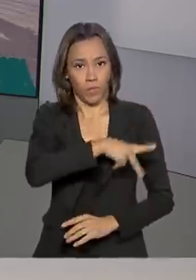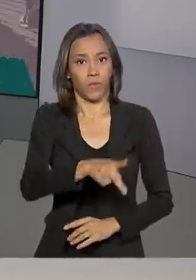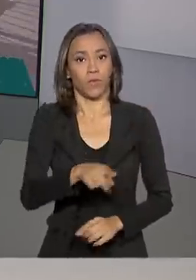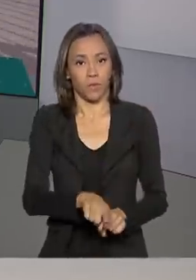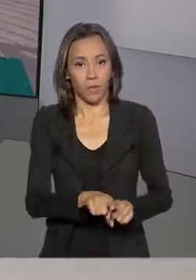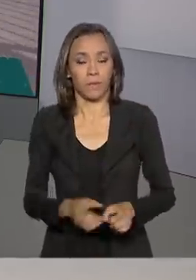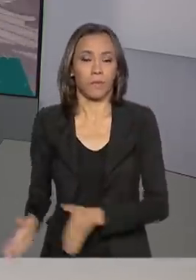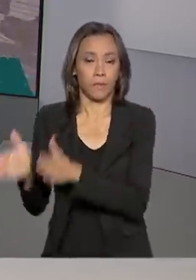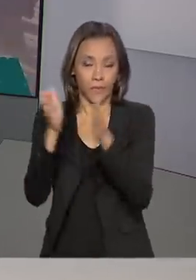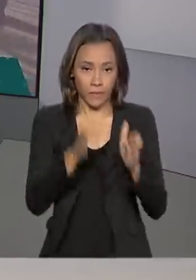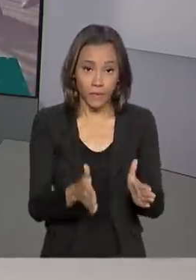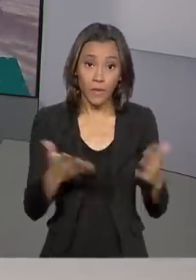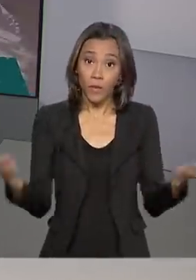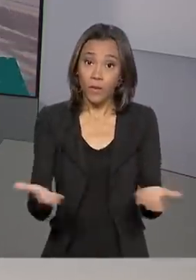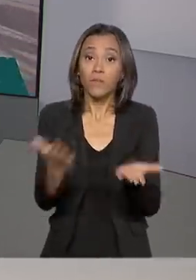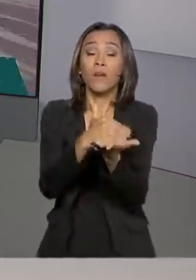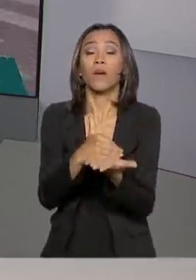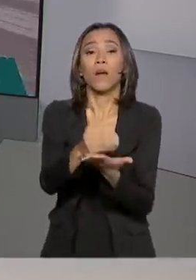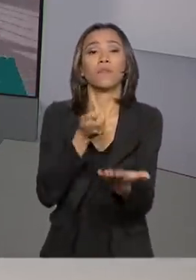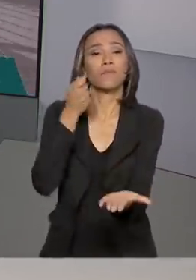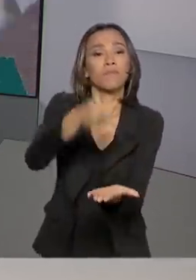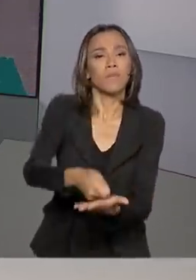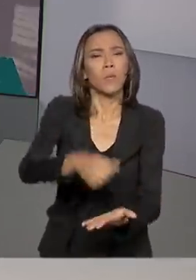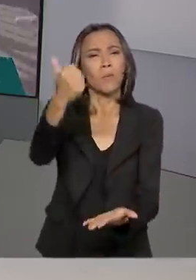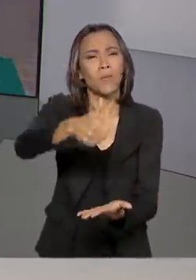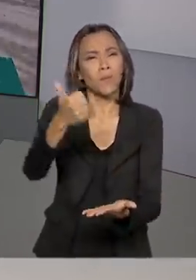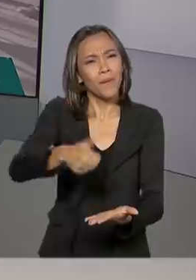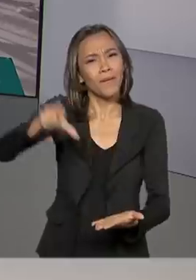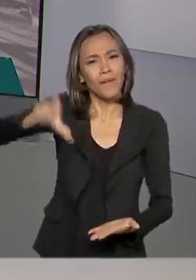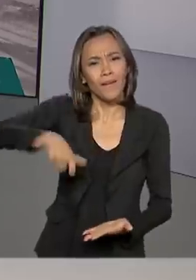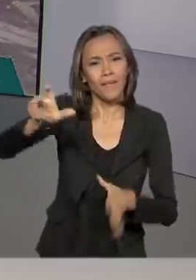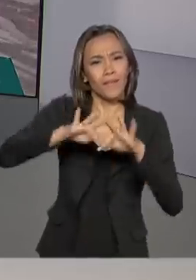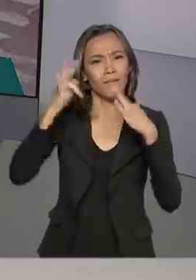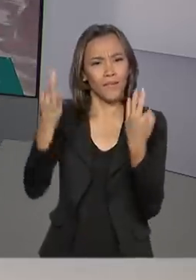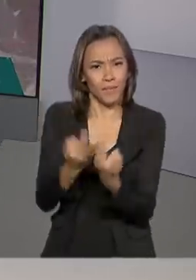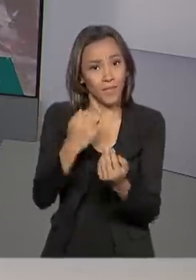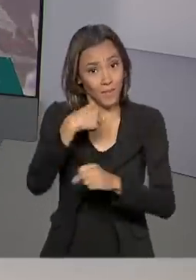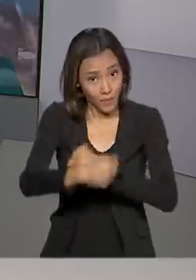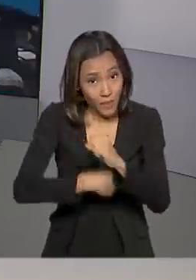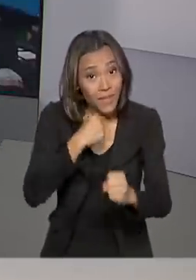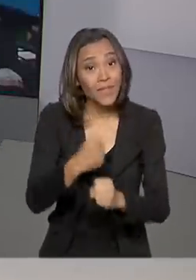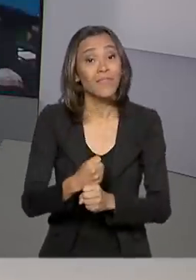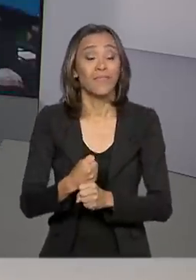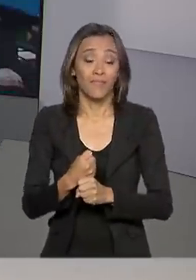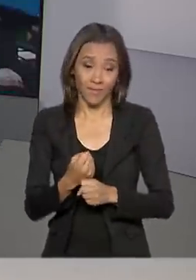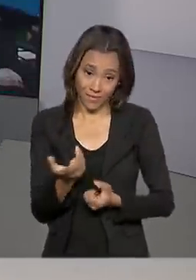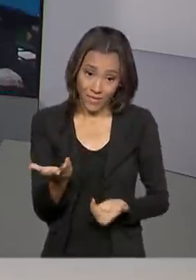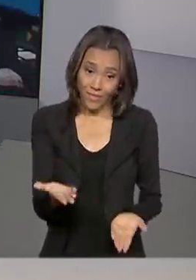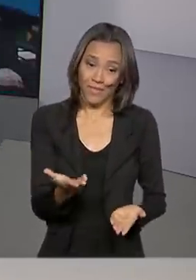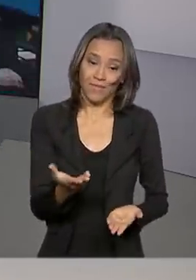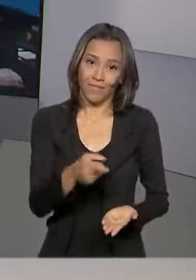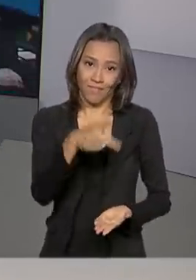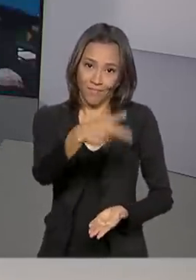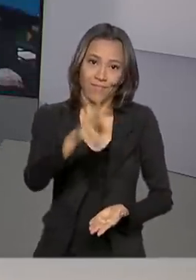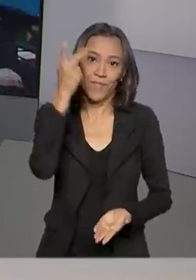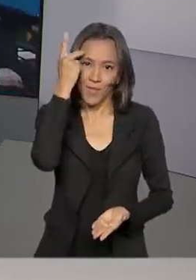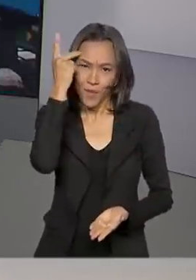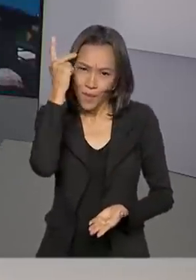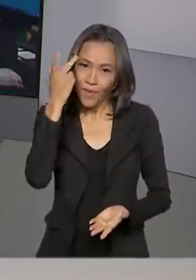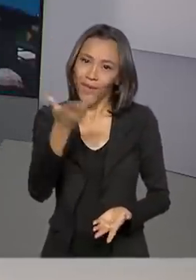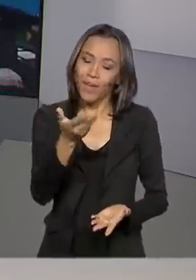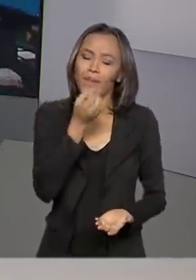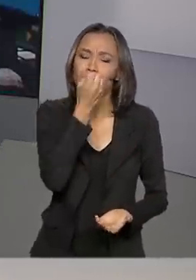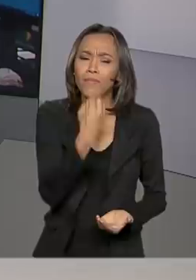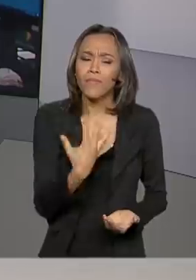E começa hoje o pagamento do primeiro Bolsa Família do Ano. Não é isso? Dima Soldi, direto de São Paulo, pra gente.